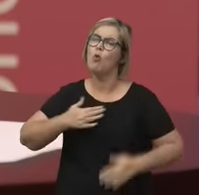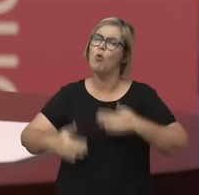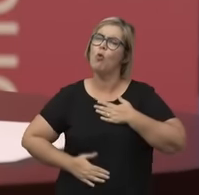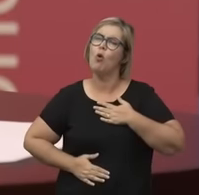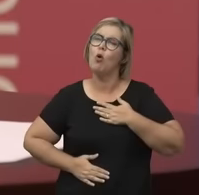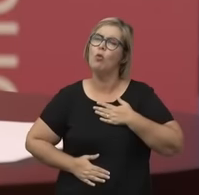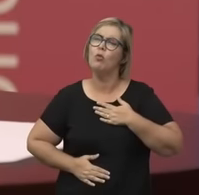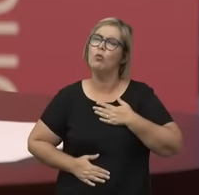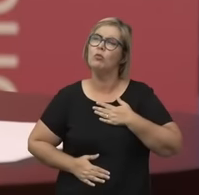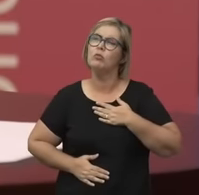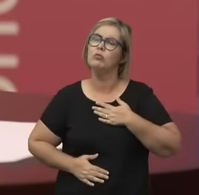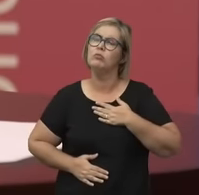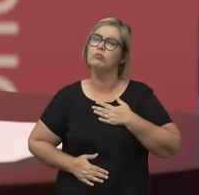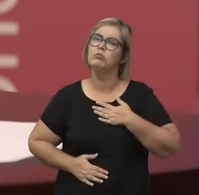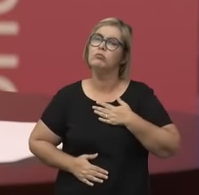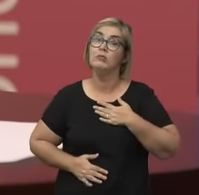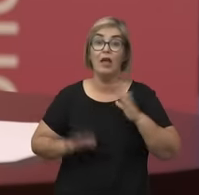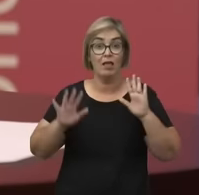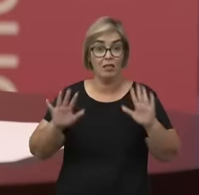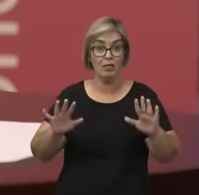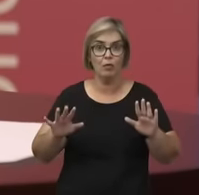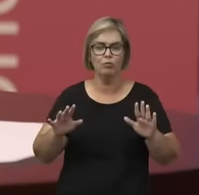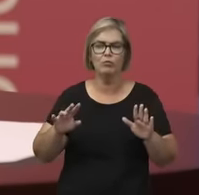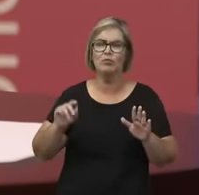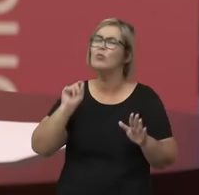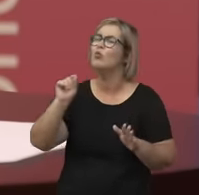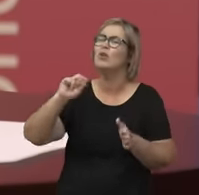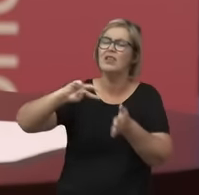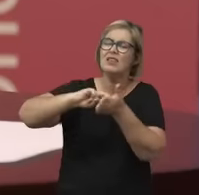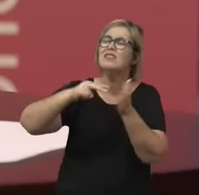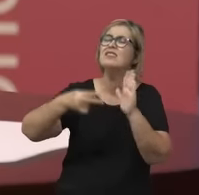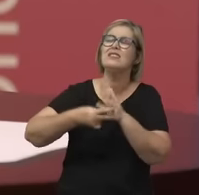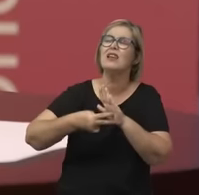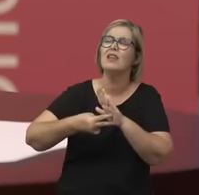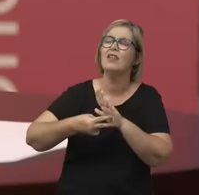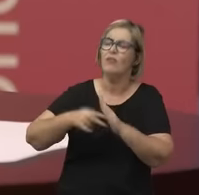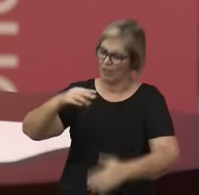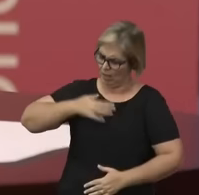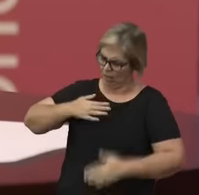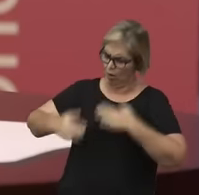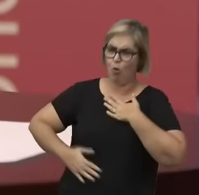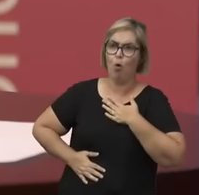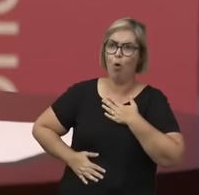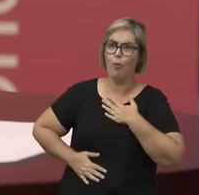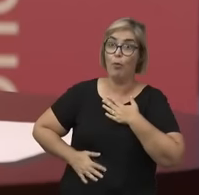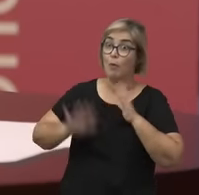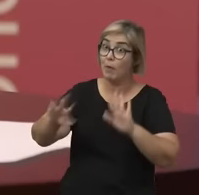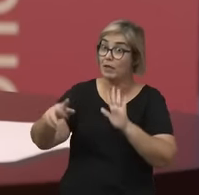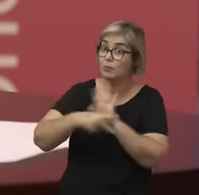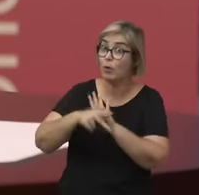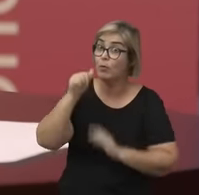Isso é a questão da querelle des femmes. O que significa ter um corpo? E o que significa ter um corpo feminino?